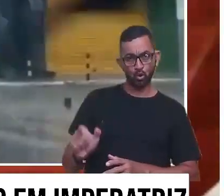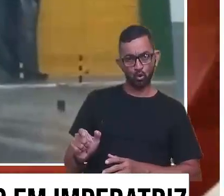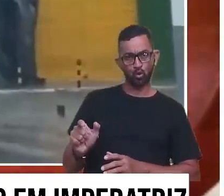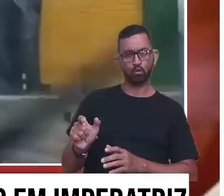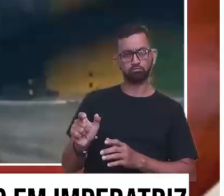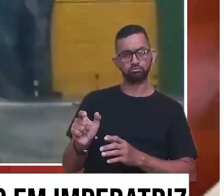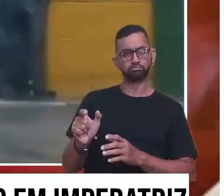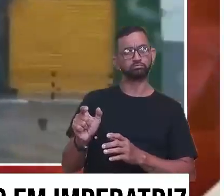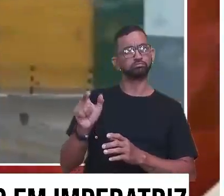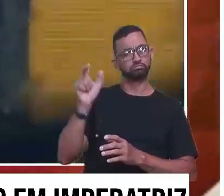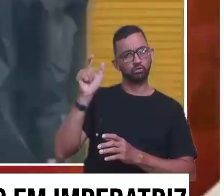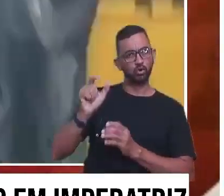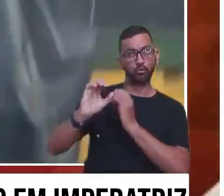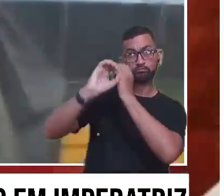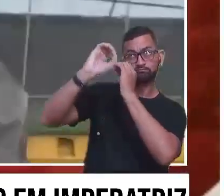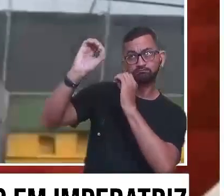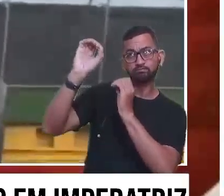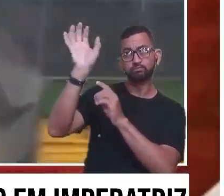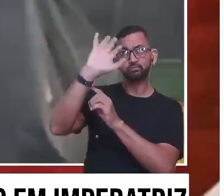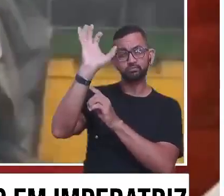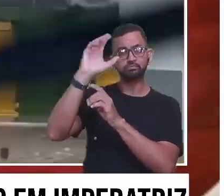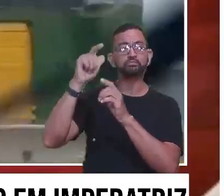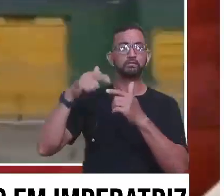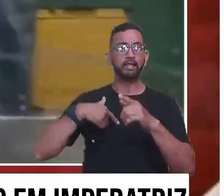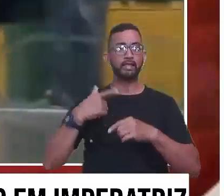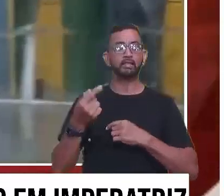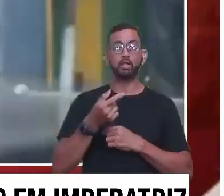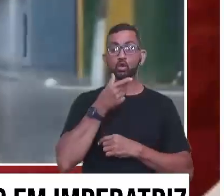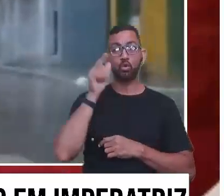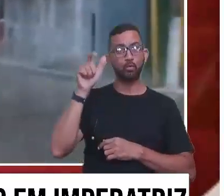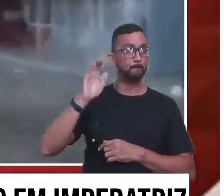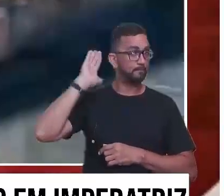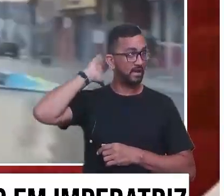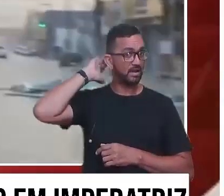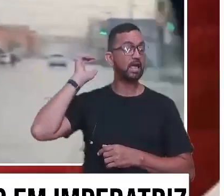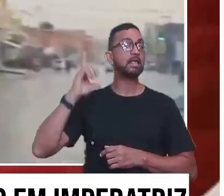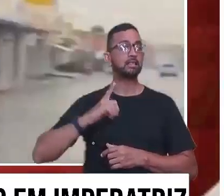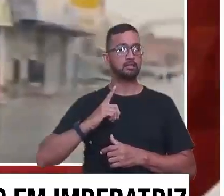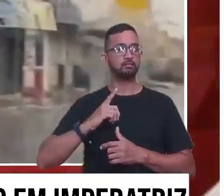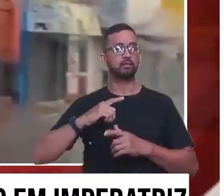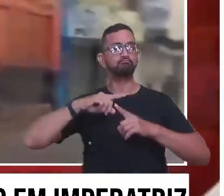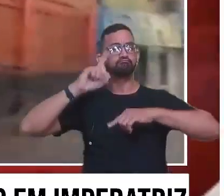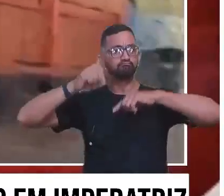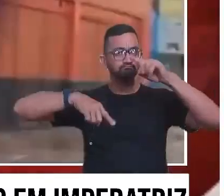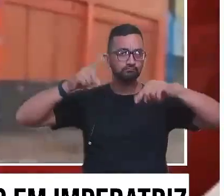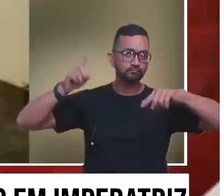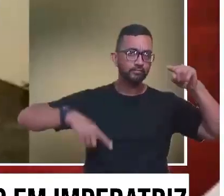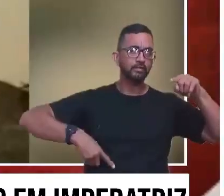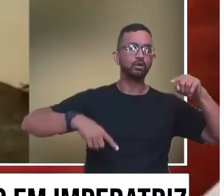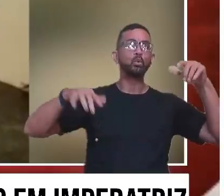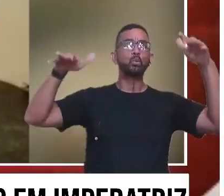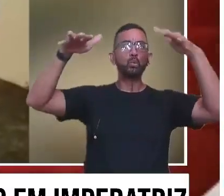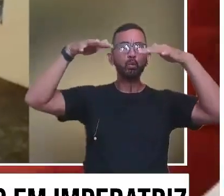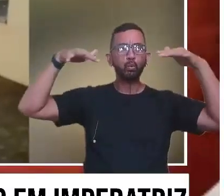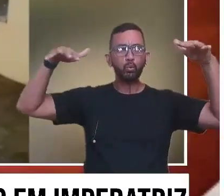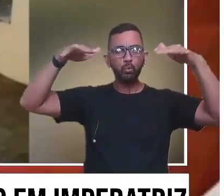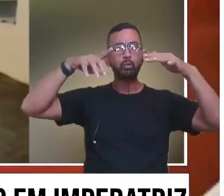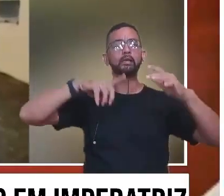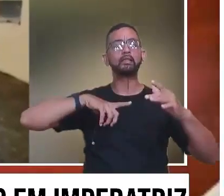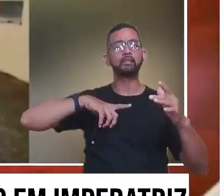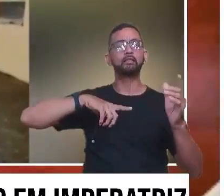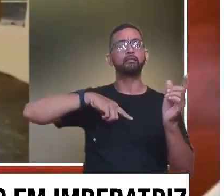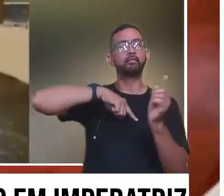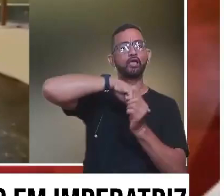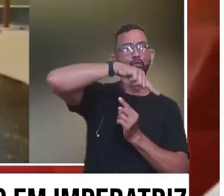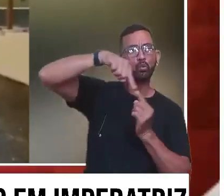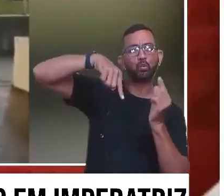meteorologista José Luiz Cabral, o Pará tem sofrido muita instabilidade atmosférica. Ele